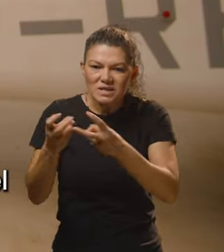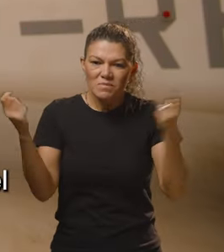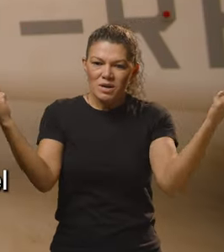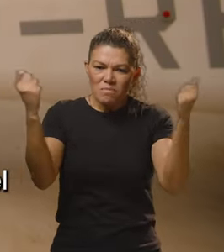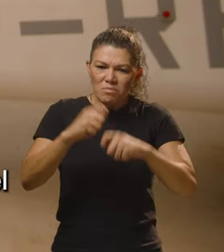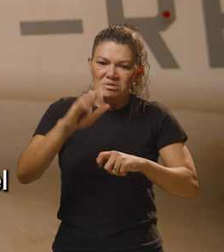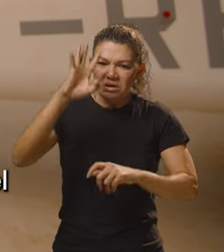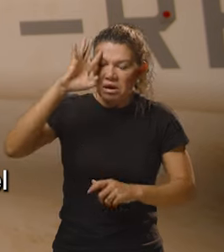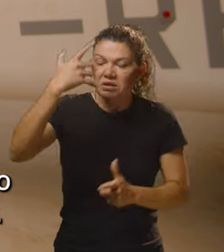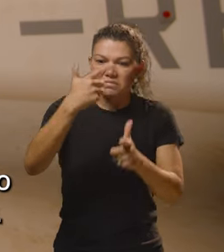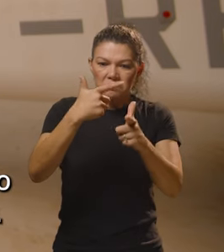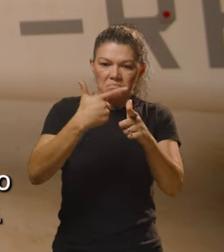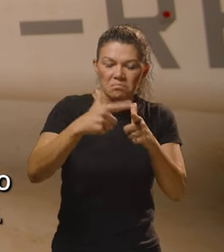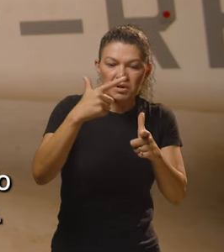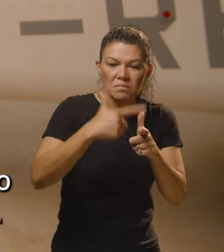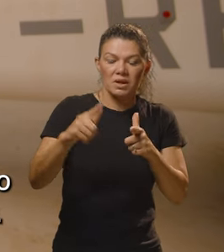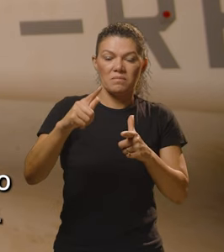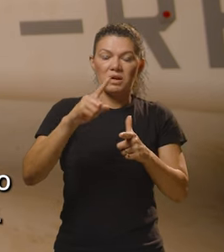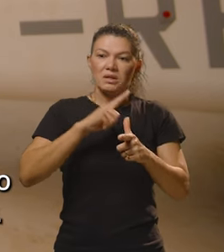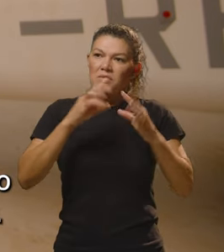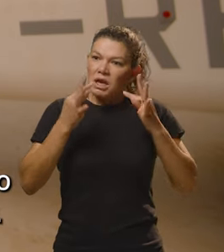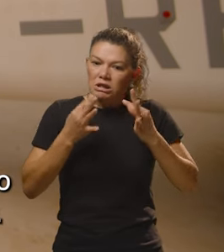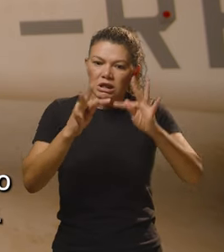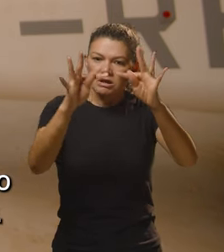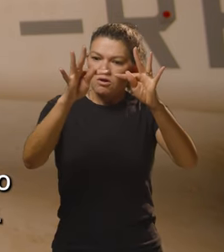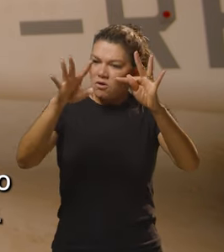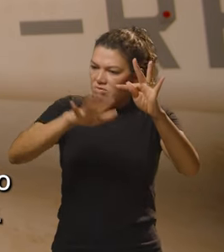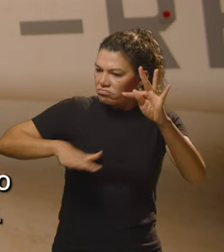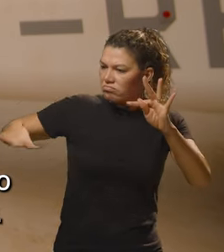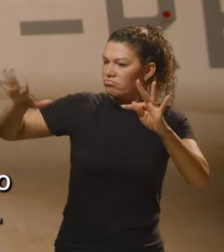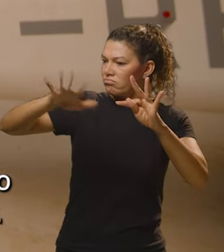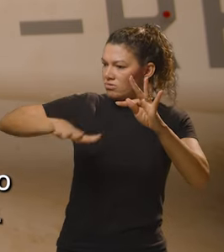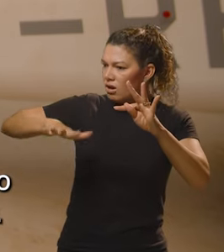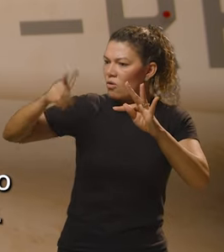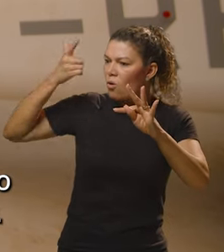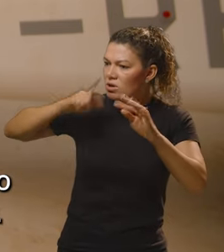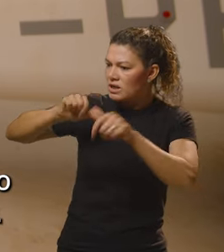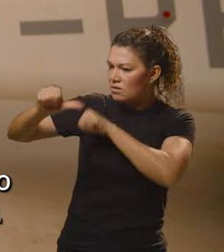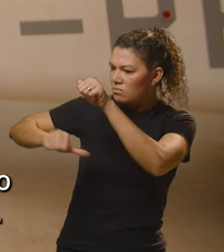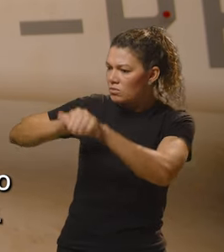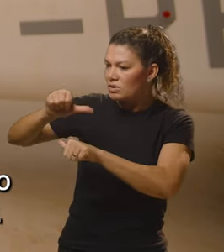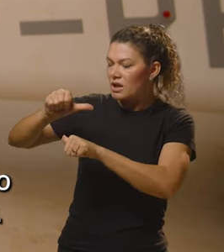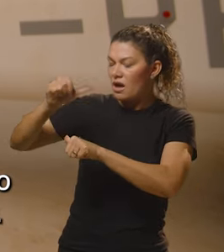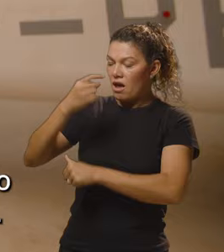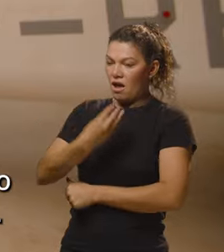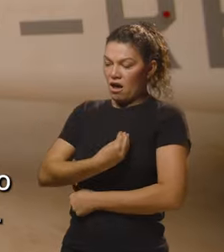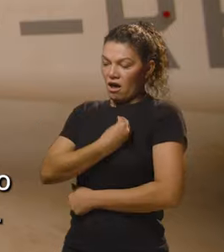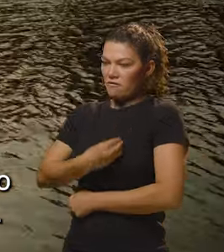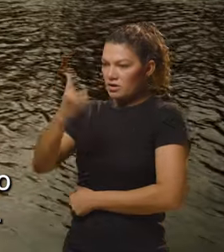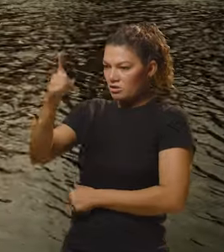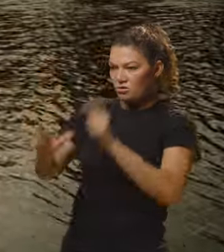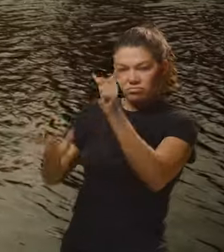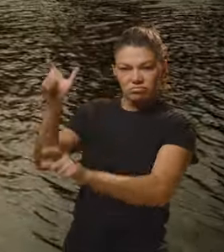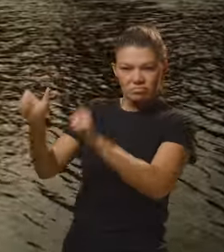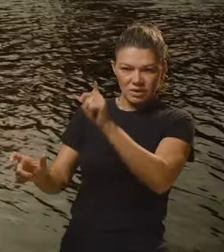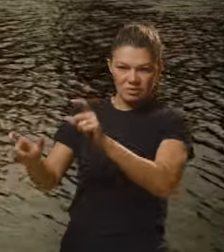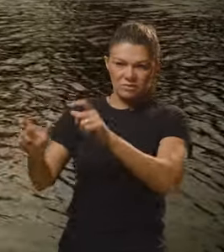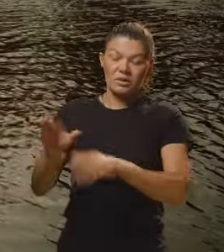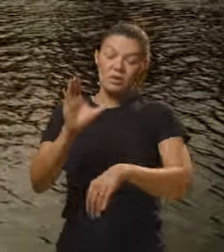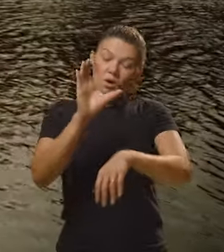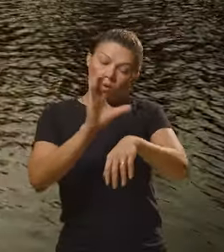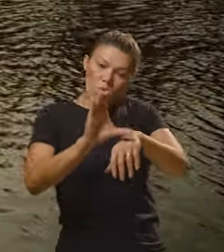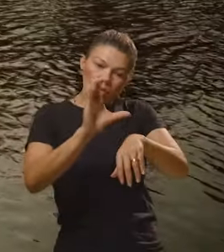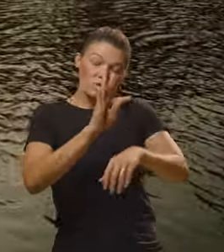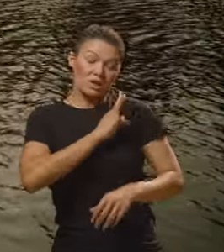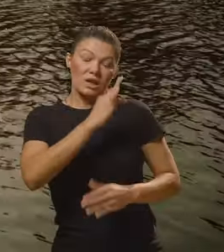ele propor soluções, ele aplicar tecnologia no local onde ele está inserido e poder mudar a vida das outras pessoas também. O curso técnico